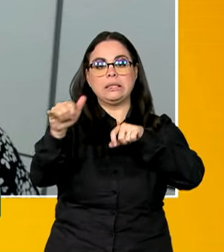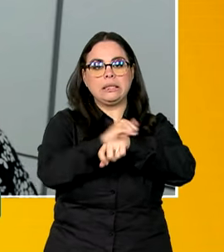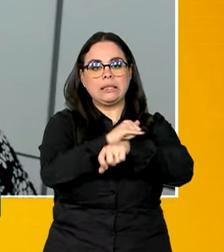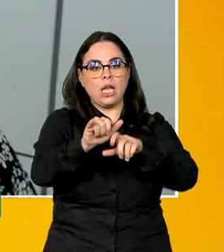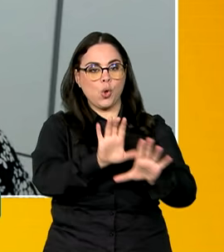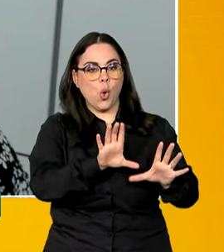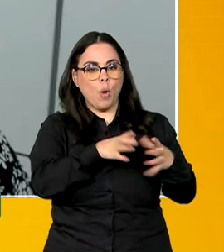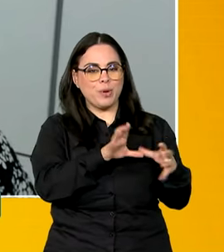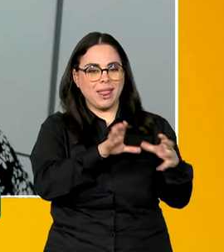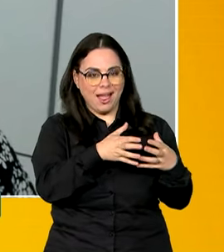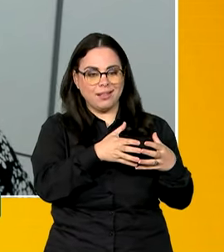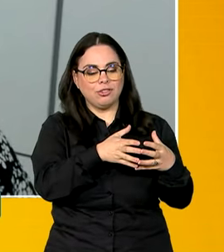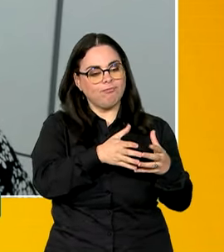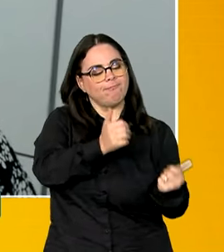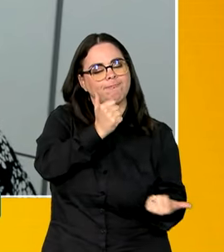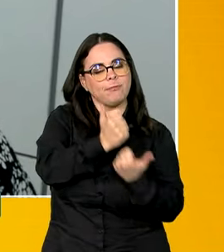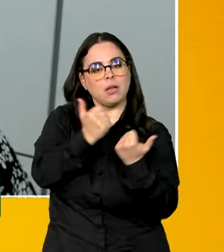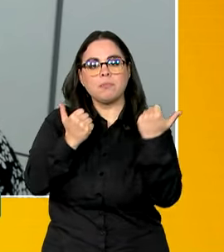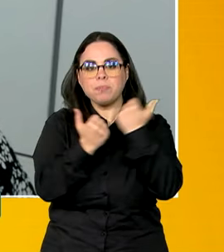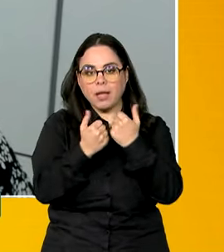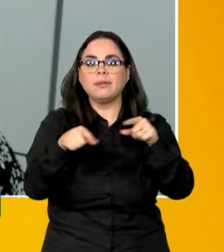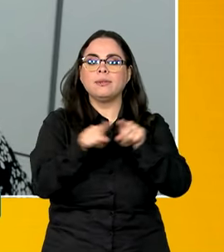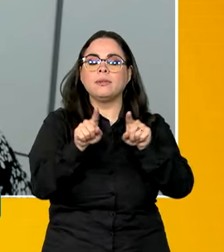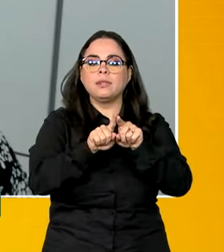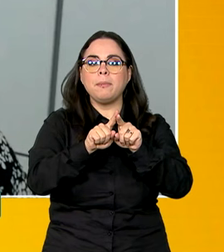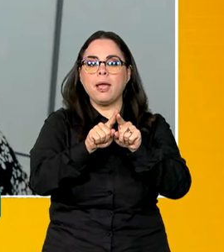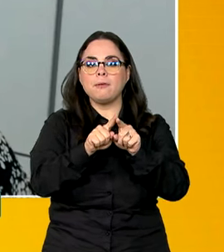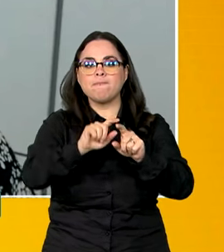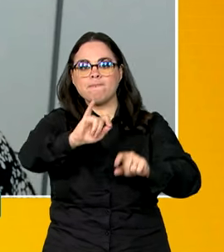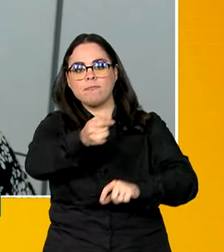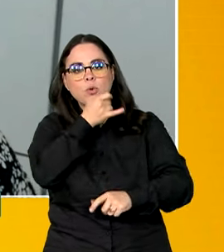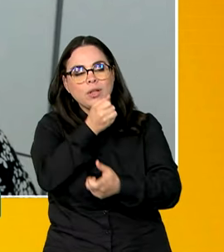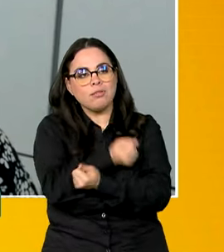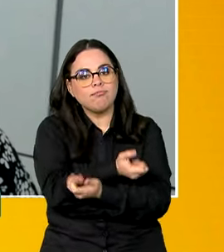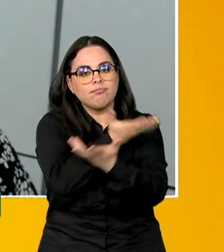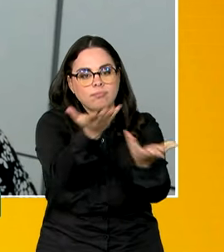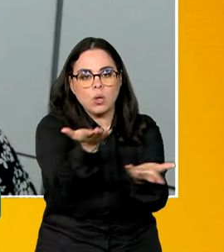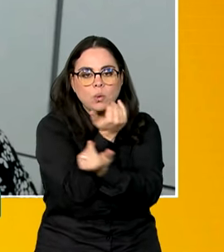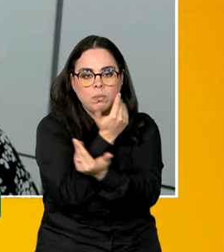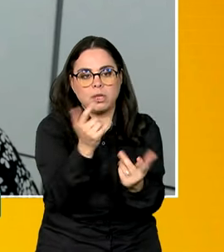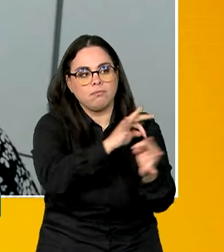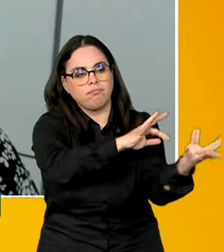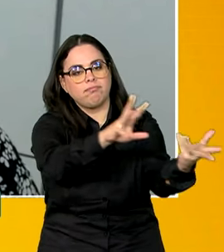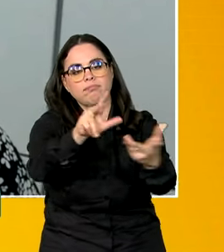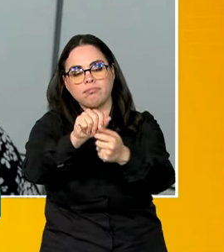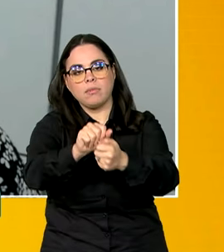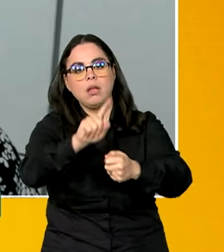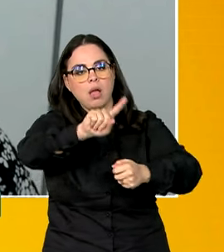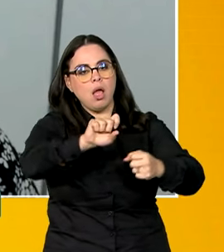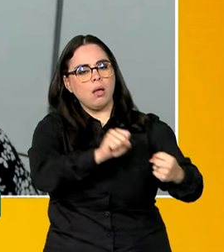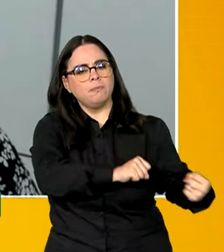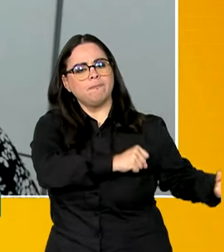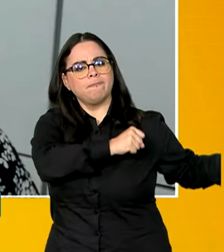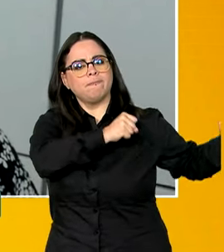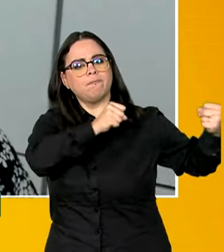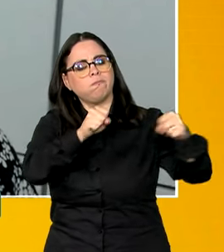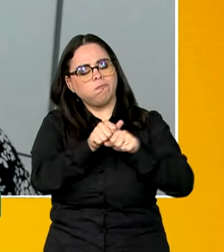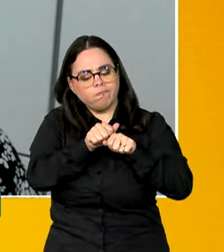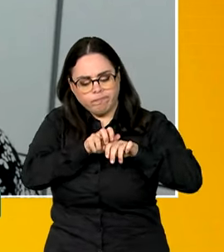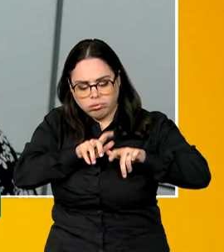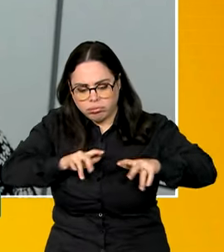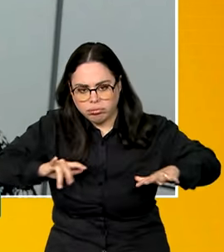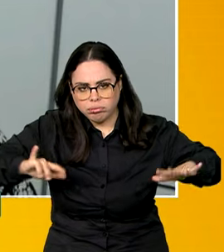comunitária de apoio e a oferta de refeições. E elas foram ganhando força e se